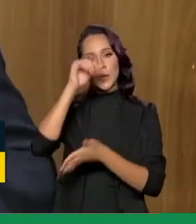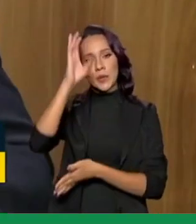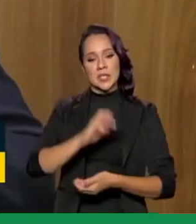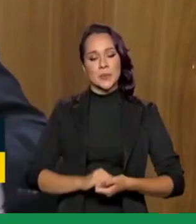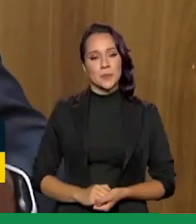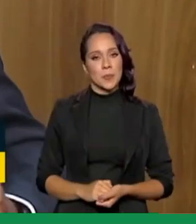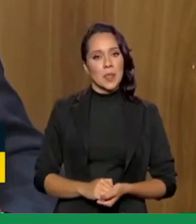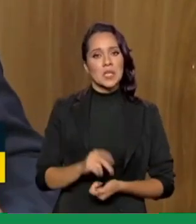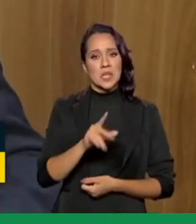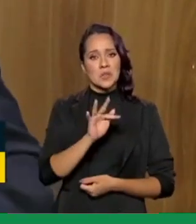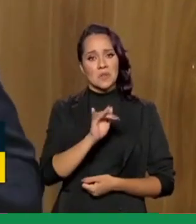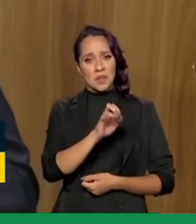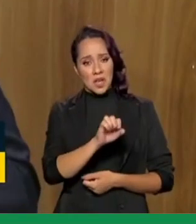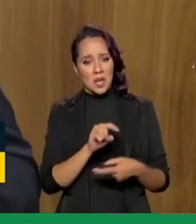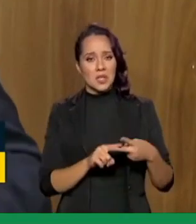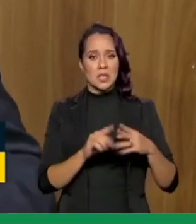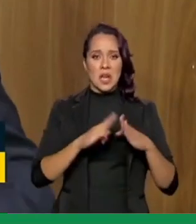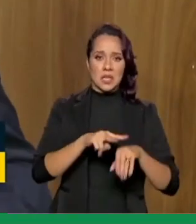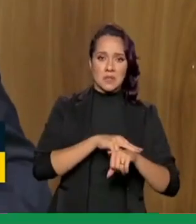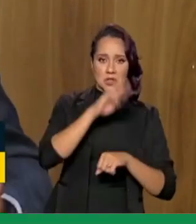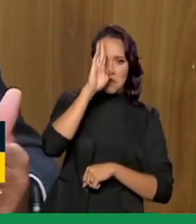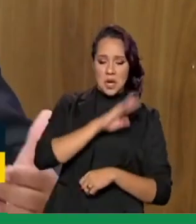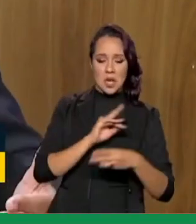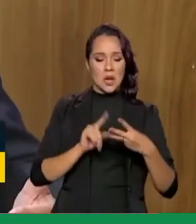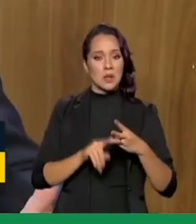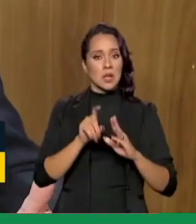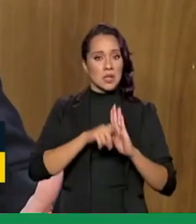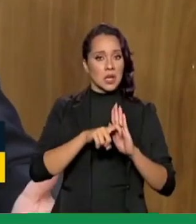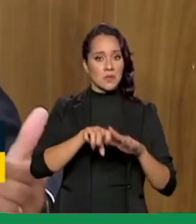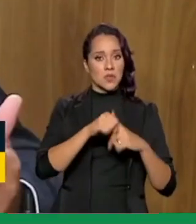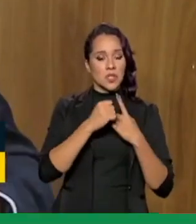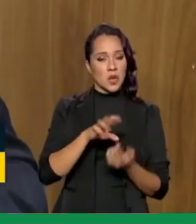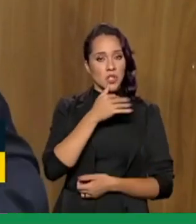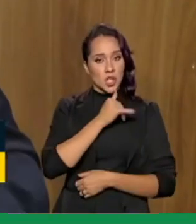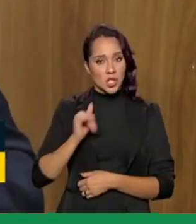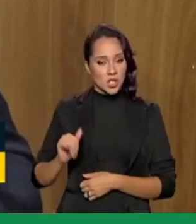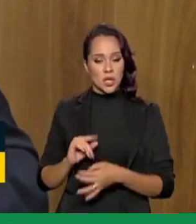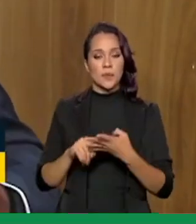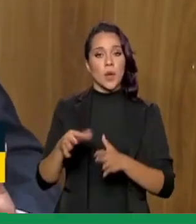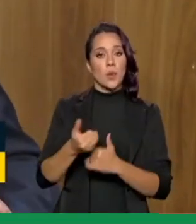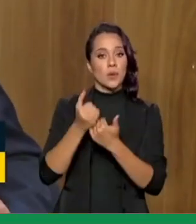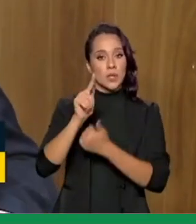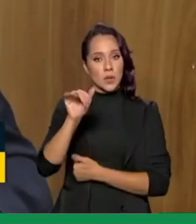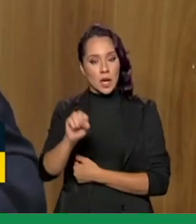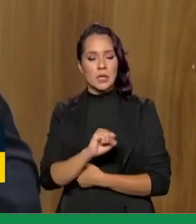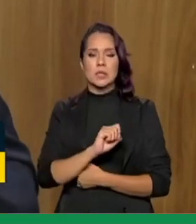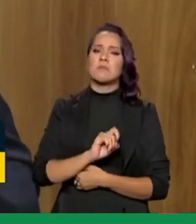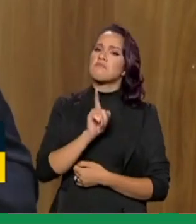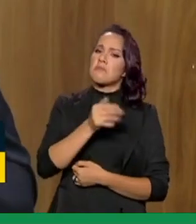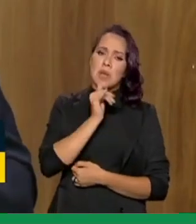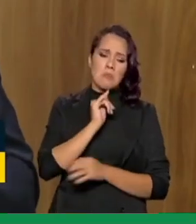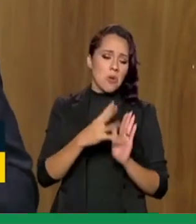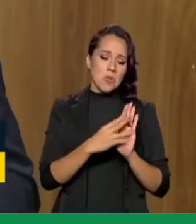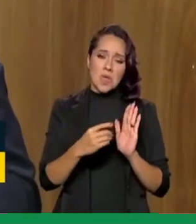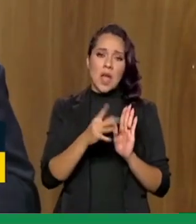seja o FIES seja a Casa Verde e Amarela a Tarifa Social de Energia Elétrica o Auxílio Gás são exemplos